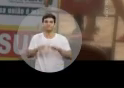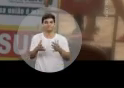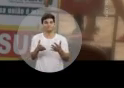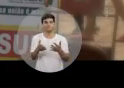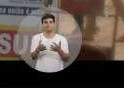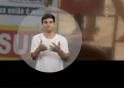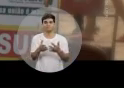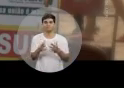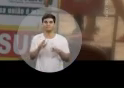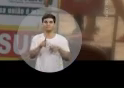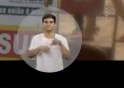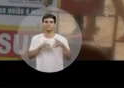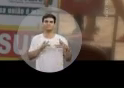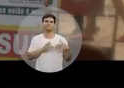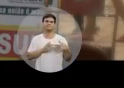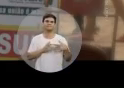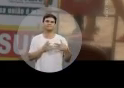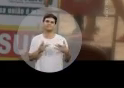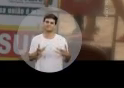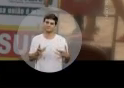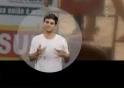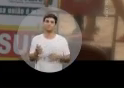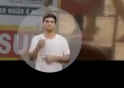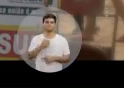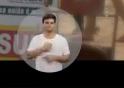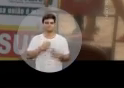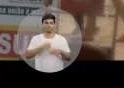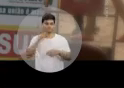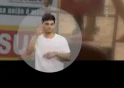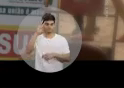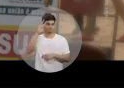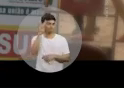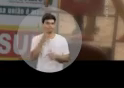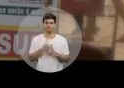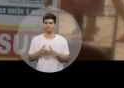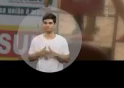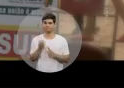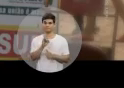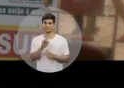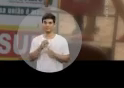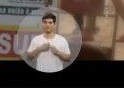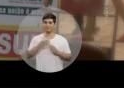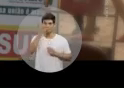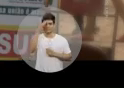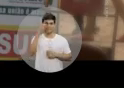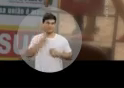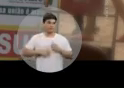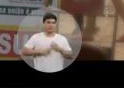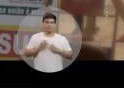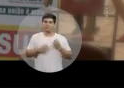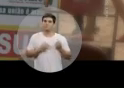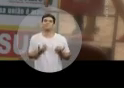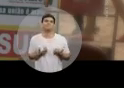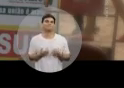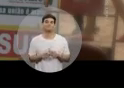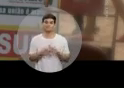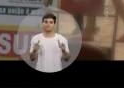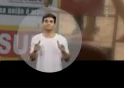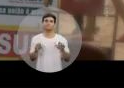Isso comoveu uma população inteira. E eu precisava agir rápido, senão o desespero tomava conta.